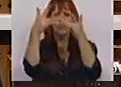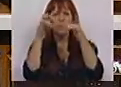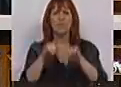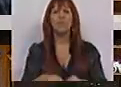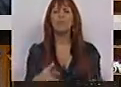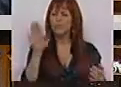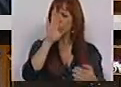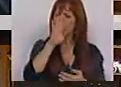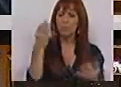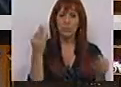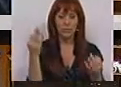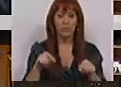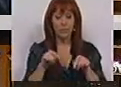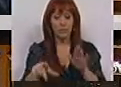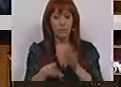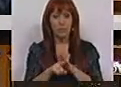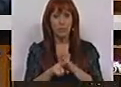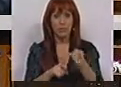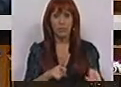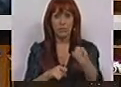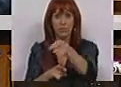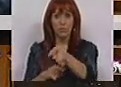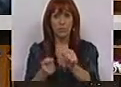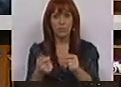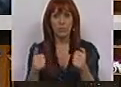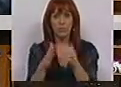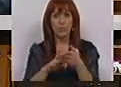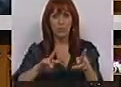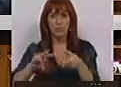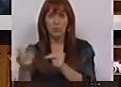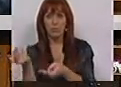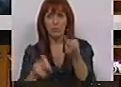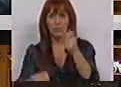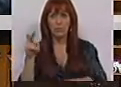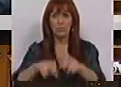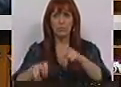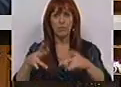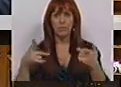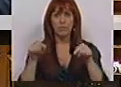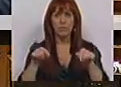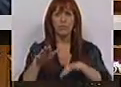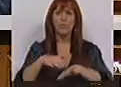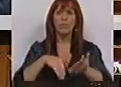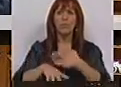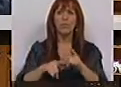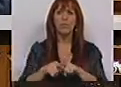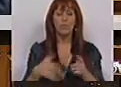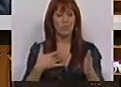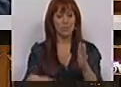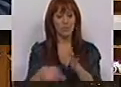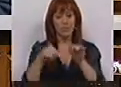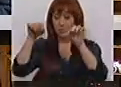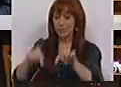Se de facto na lei antecedente todas as alterações eram feitas por cada lei,